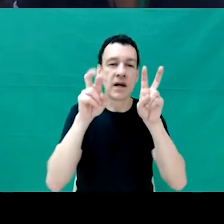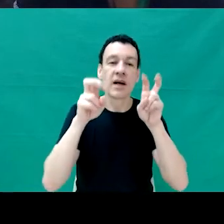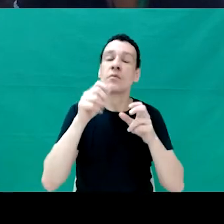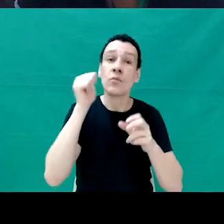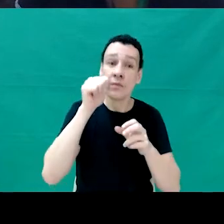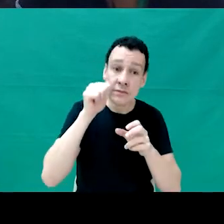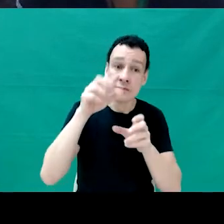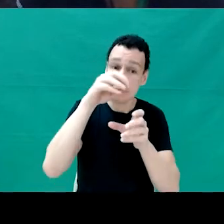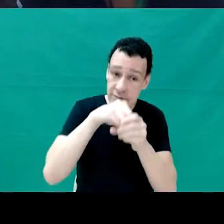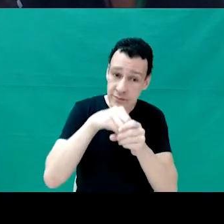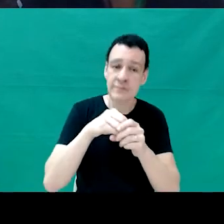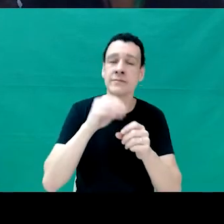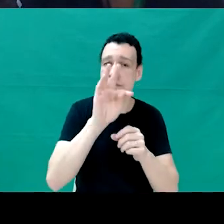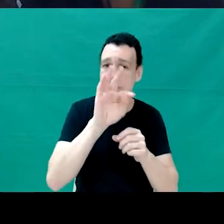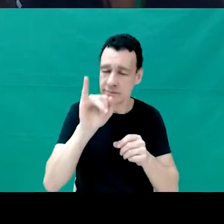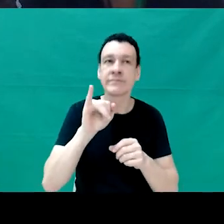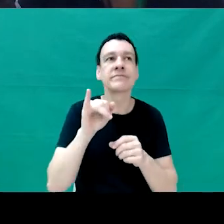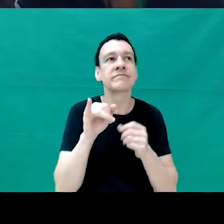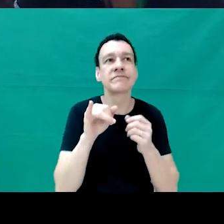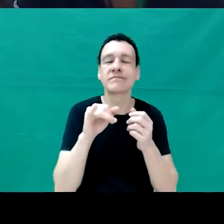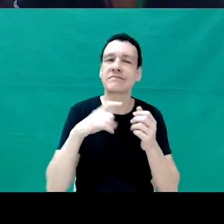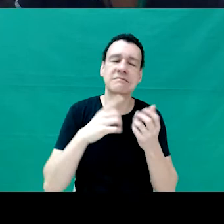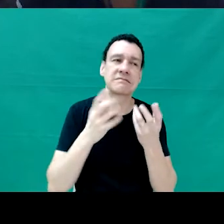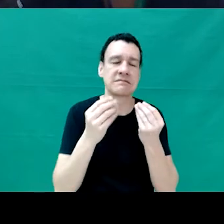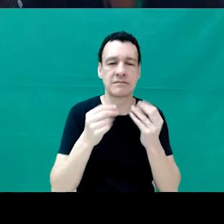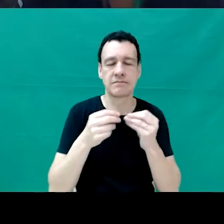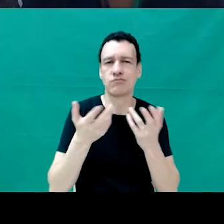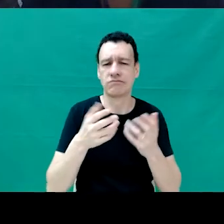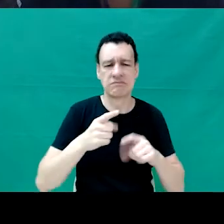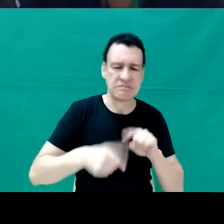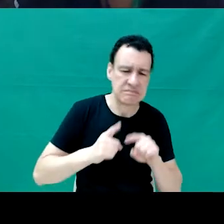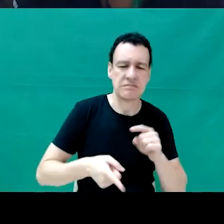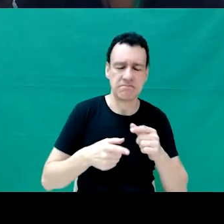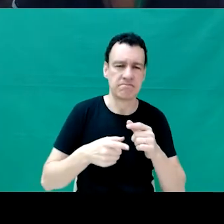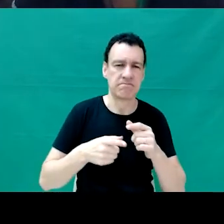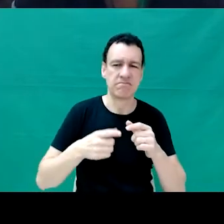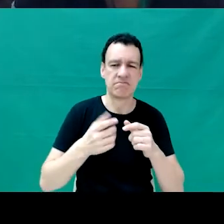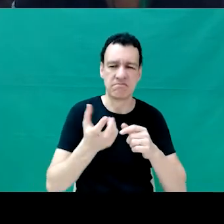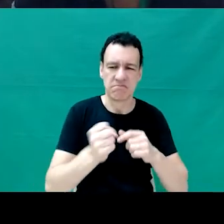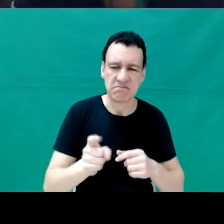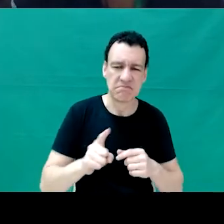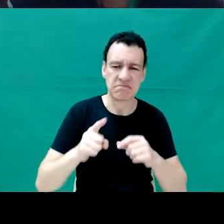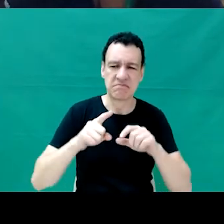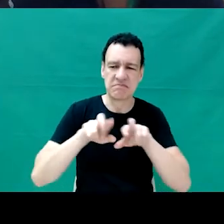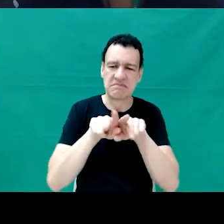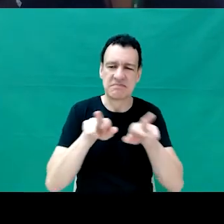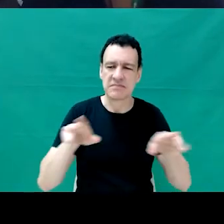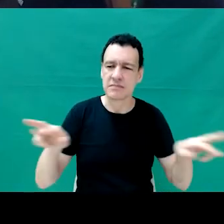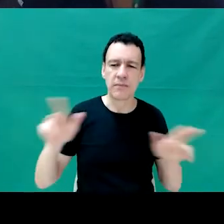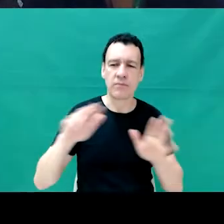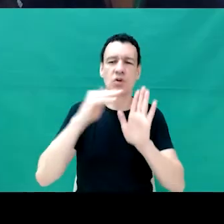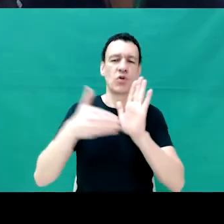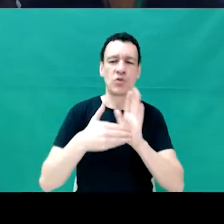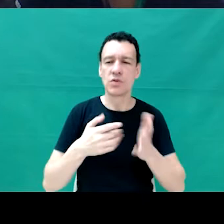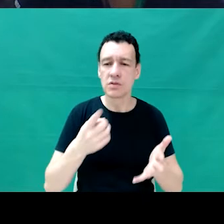norteado, assim, pautado, os tabus e as complexidades desse tema são devido a essa teoria que ela criou